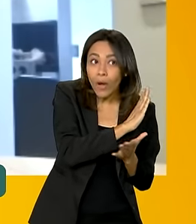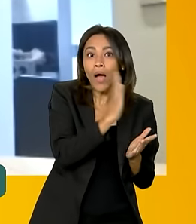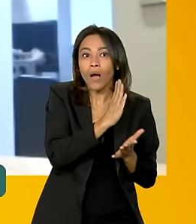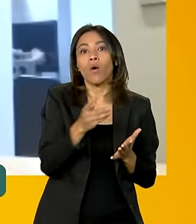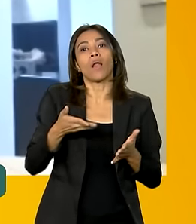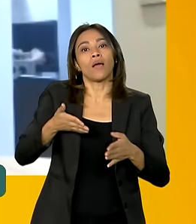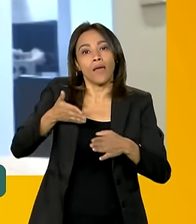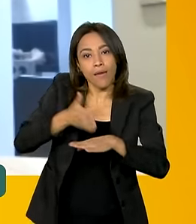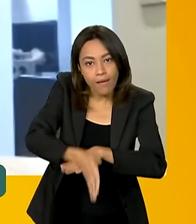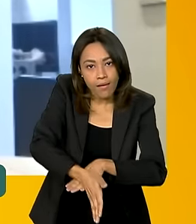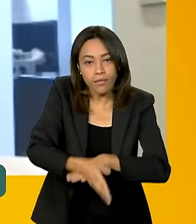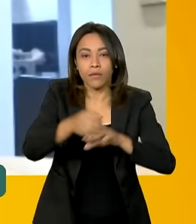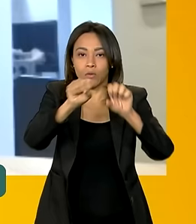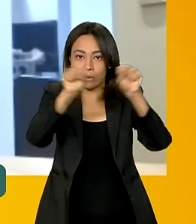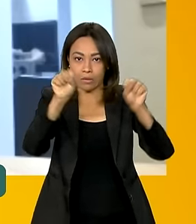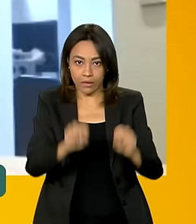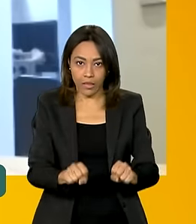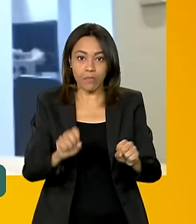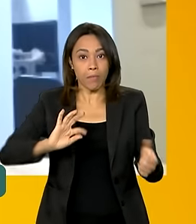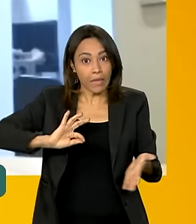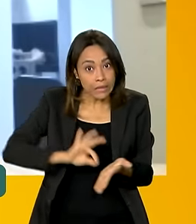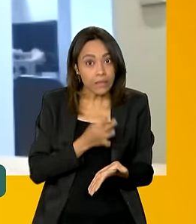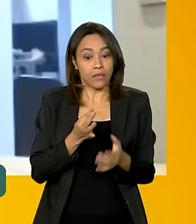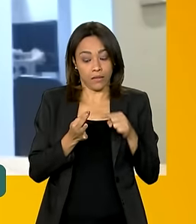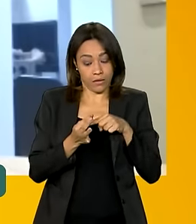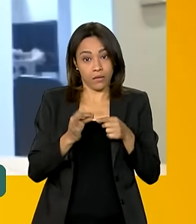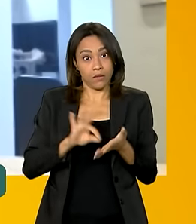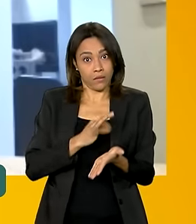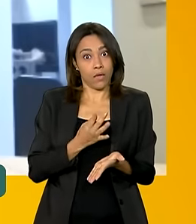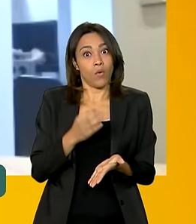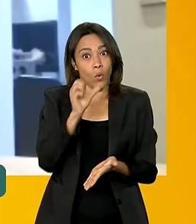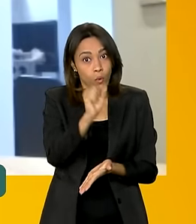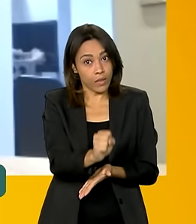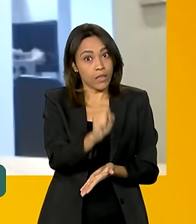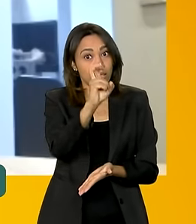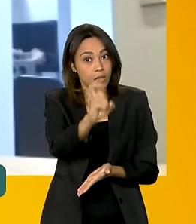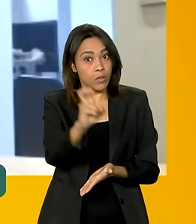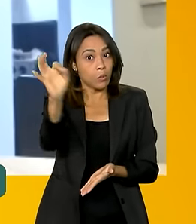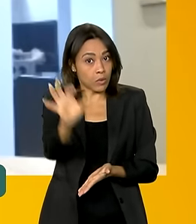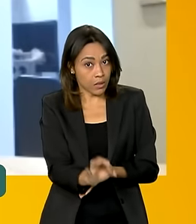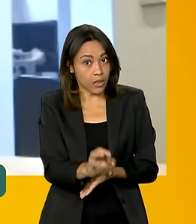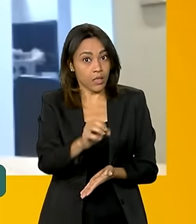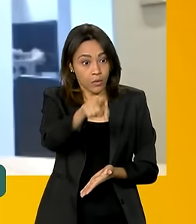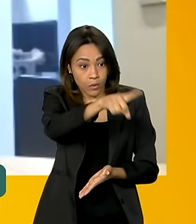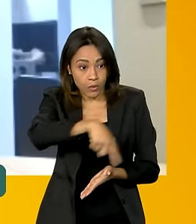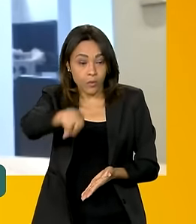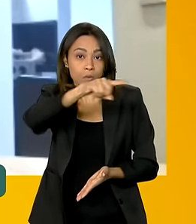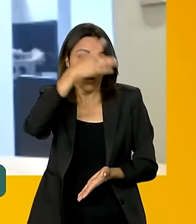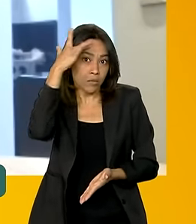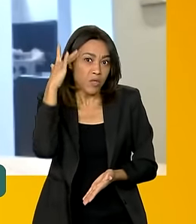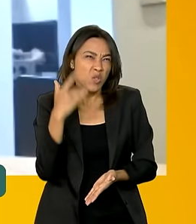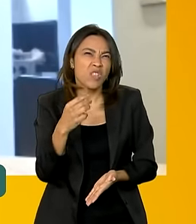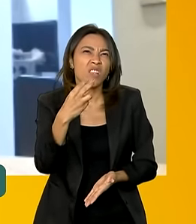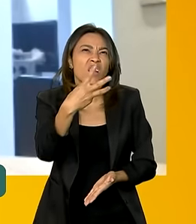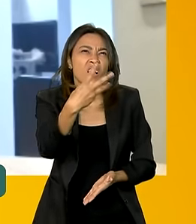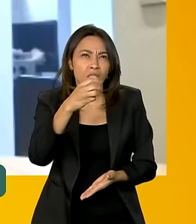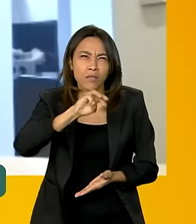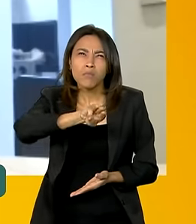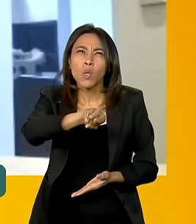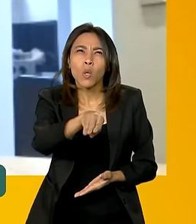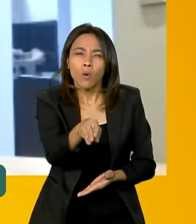acessar agora o sistema para efetivar a sua inscrição. Então, 85% desses participantes, que foram quase 3 milhões,